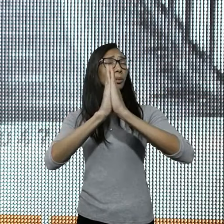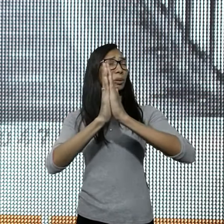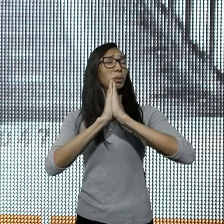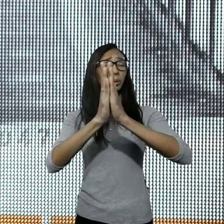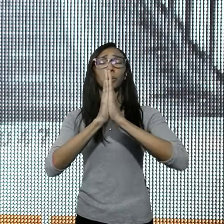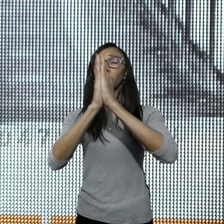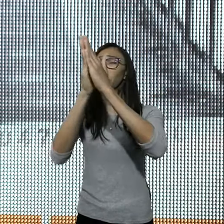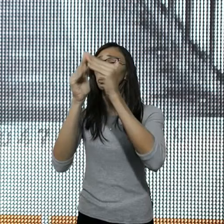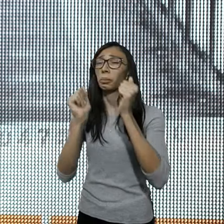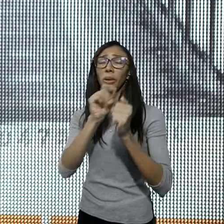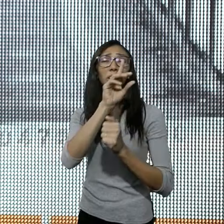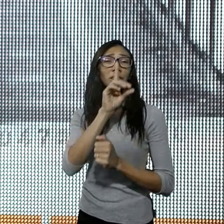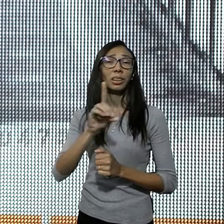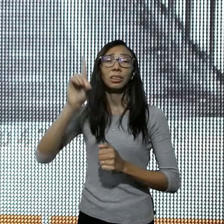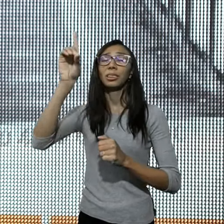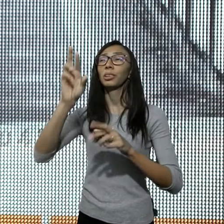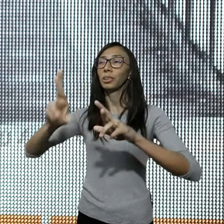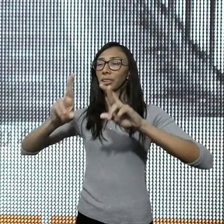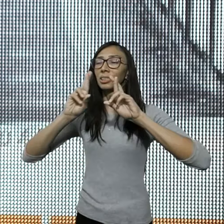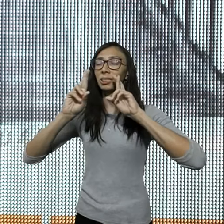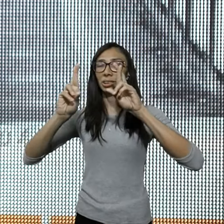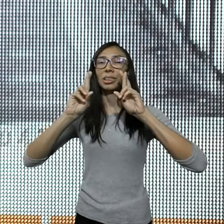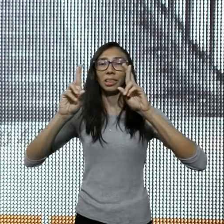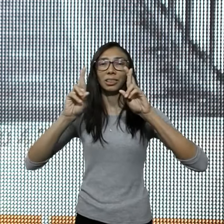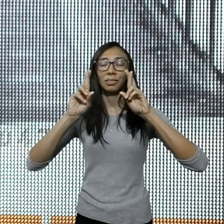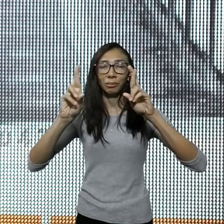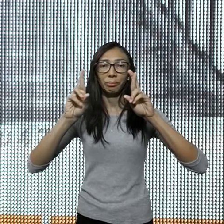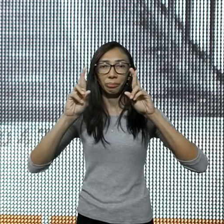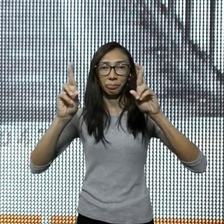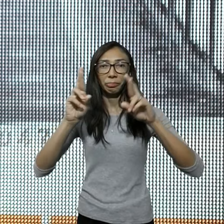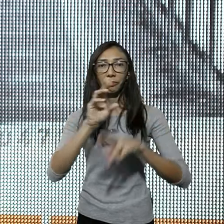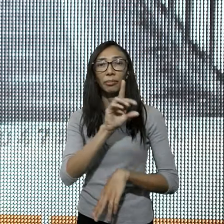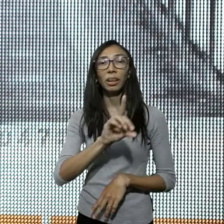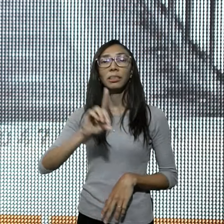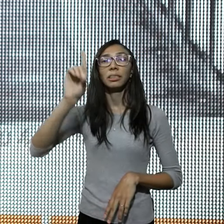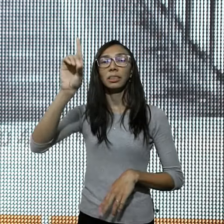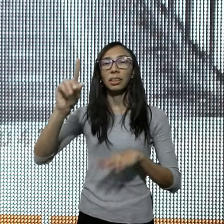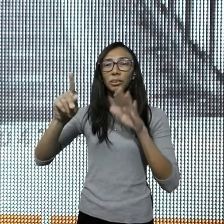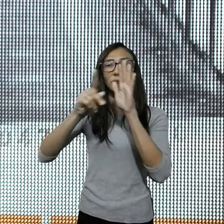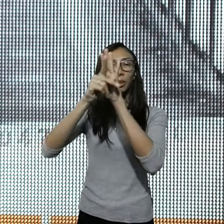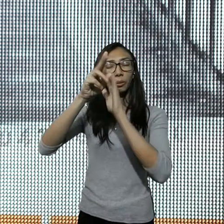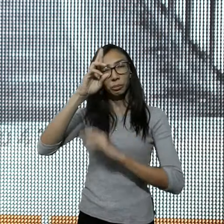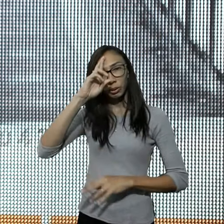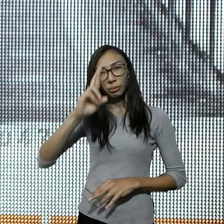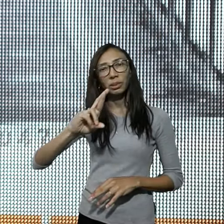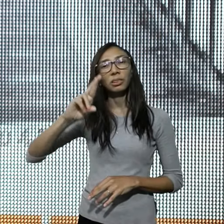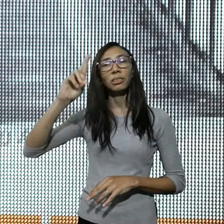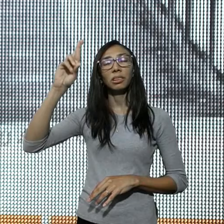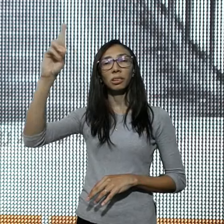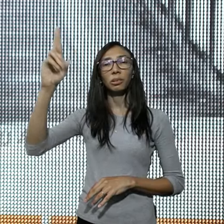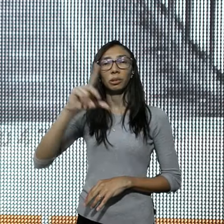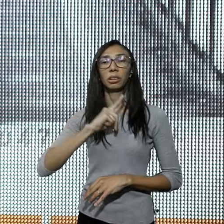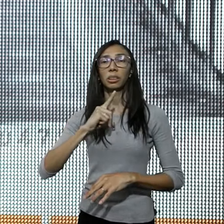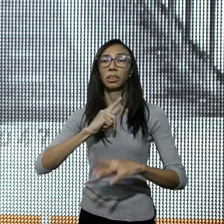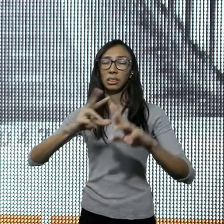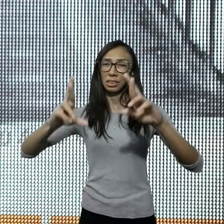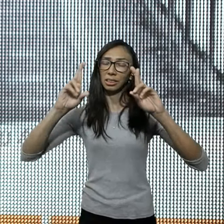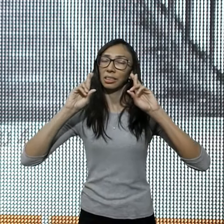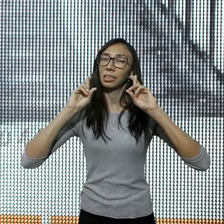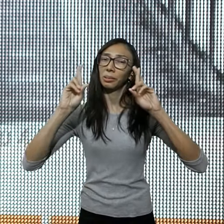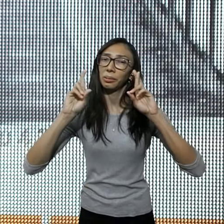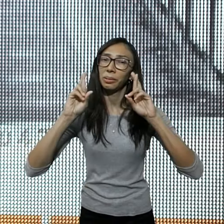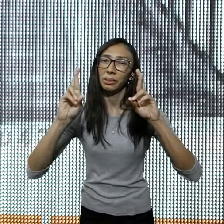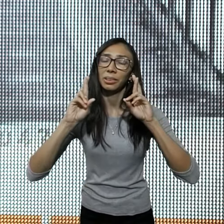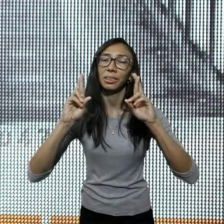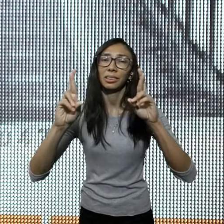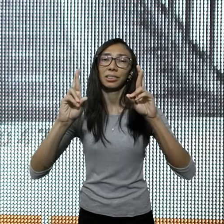sabem, que só em Deus, há esperança, saber que Deus, é Senhor, que só nele, existe esperança, não faz